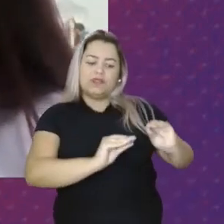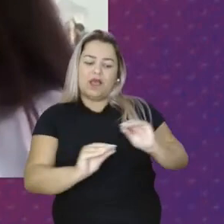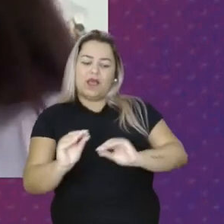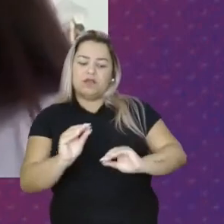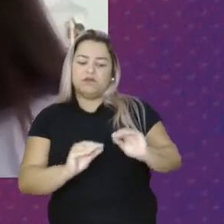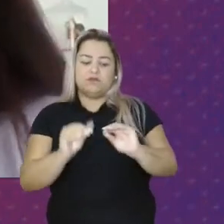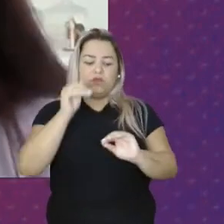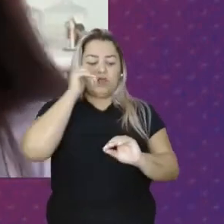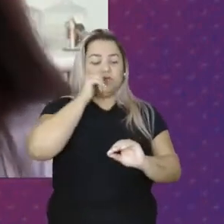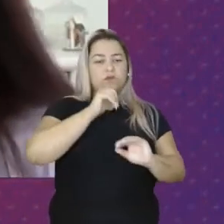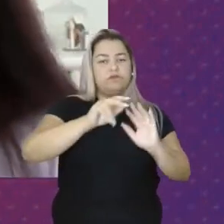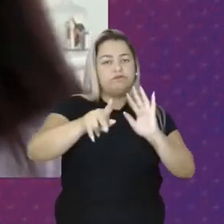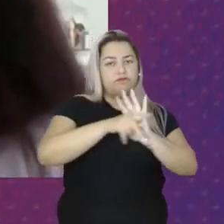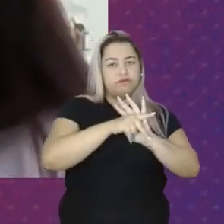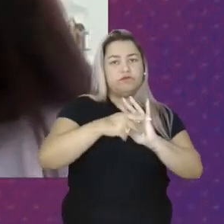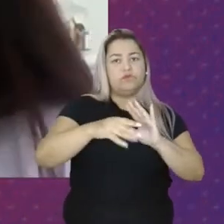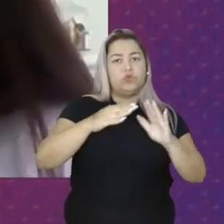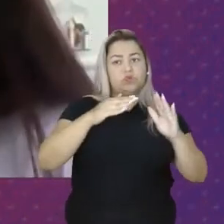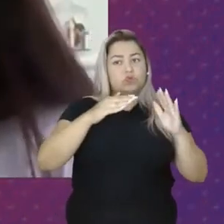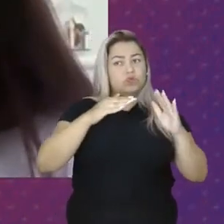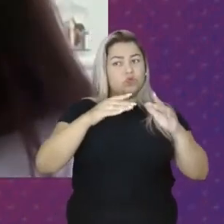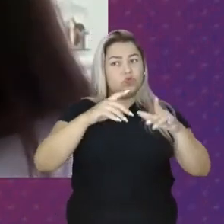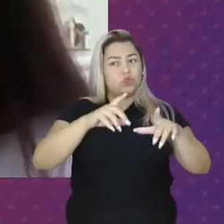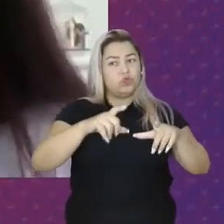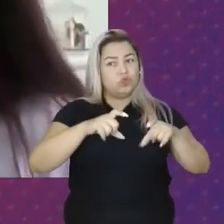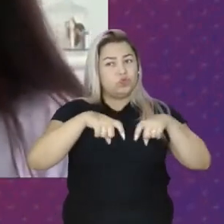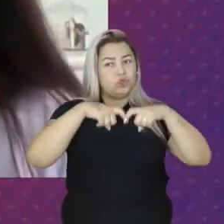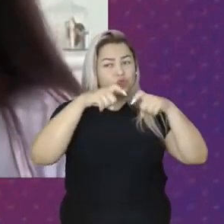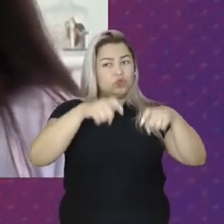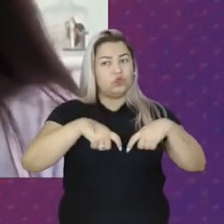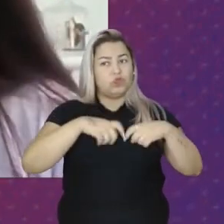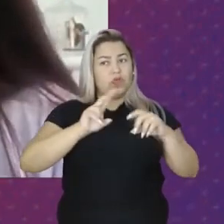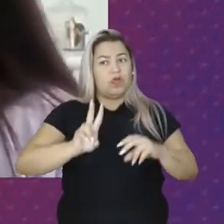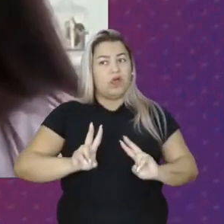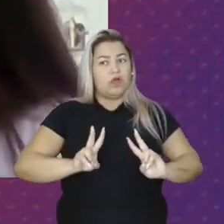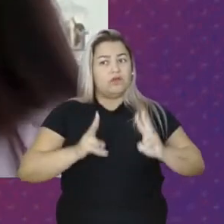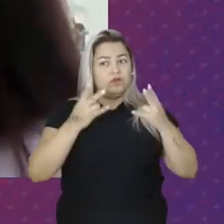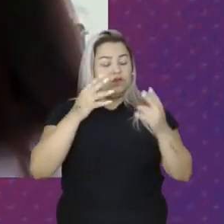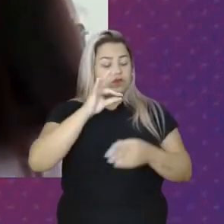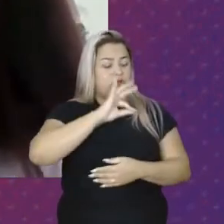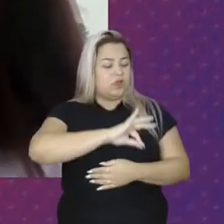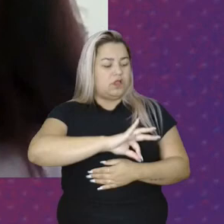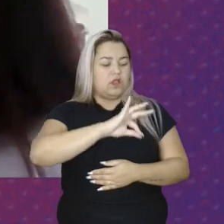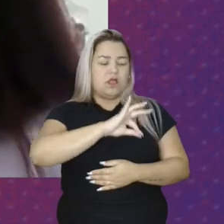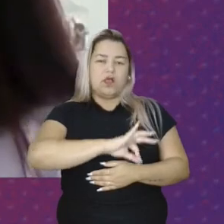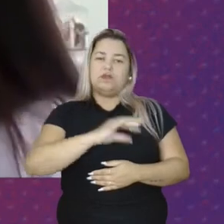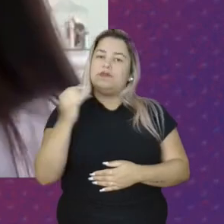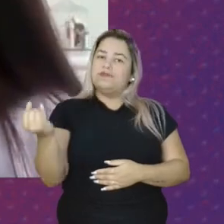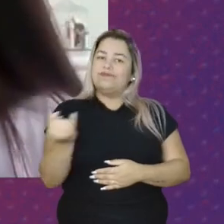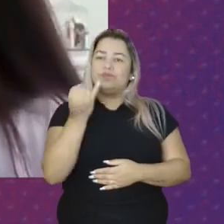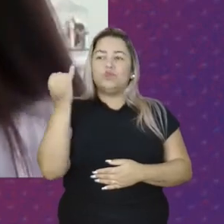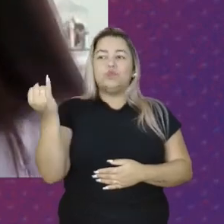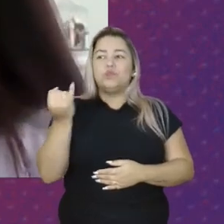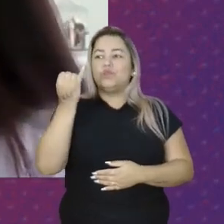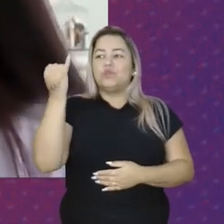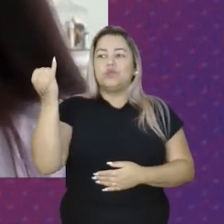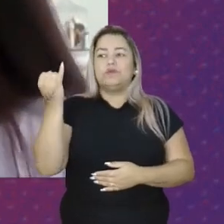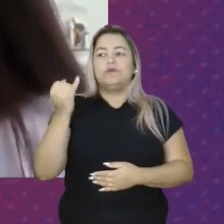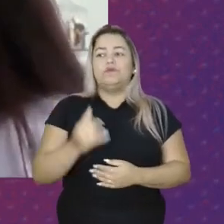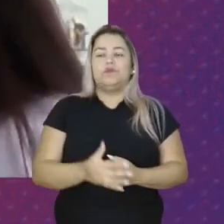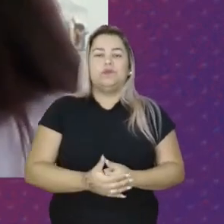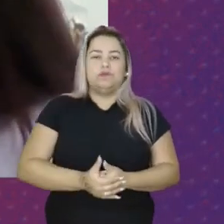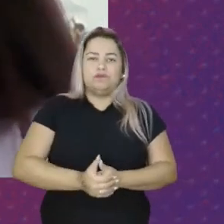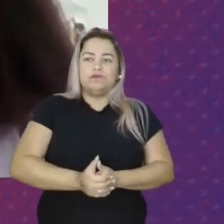campo A própria A valorização Do salário mínimo Para a gente Também É muito Importante Porque isso